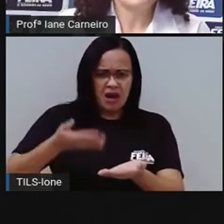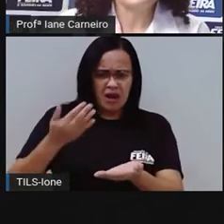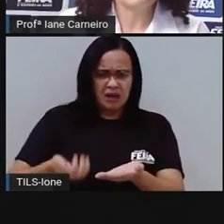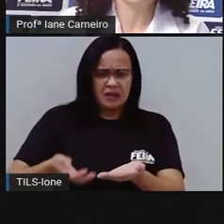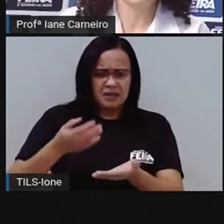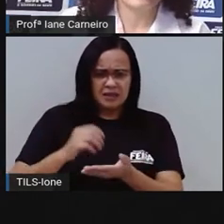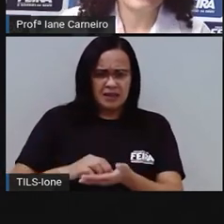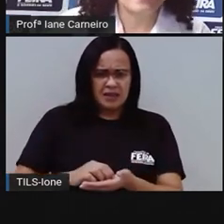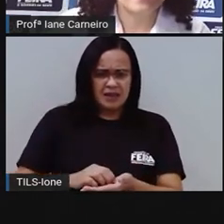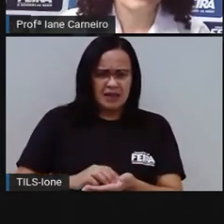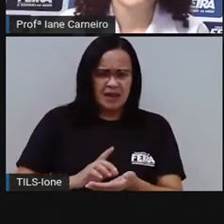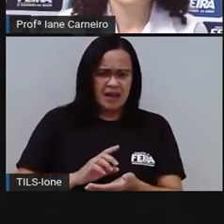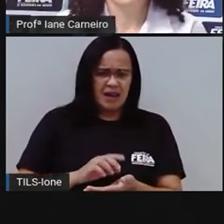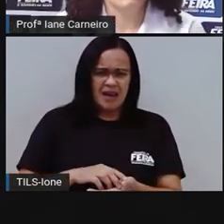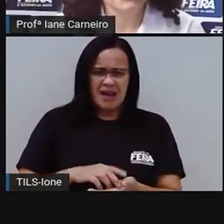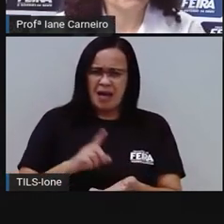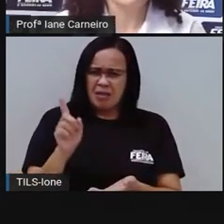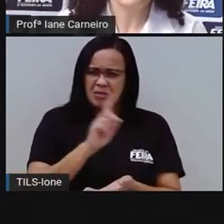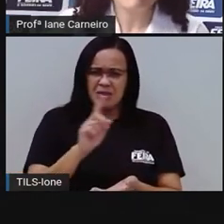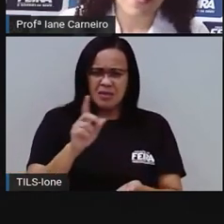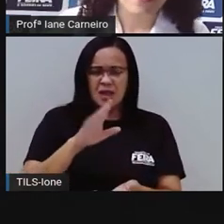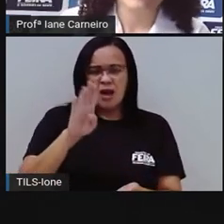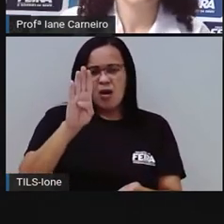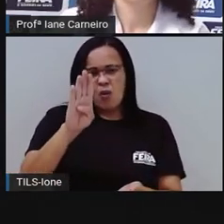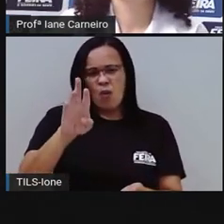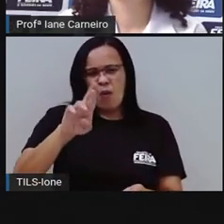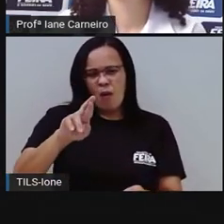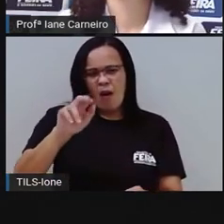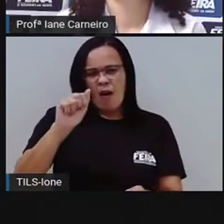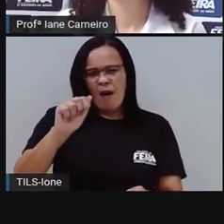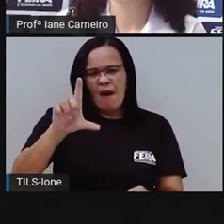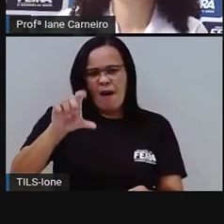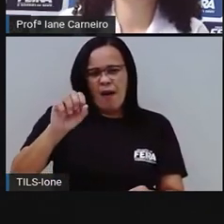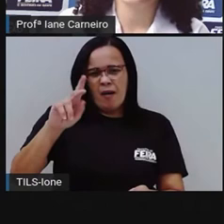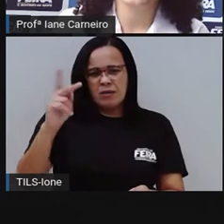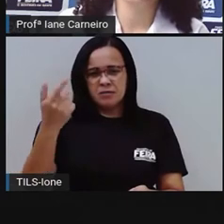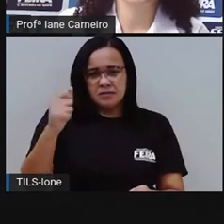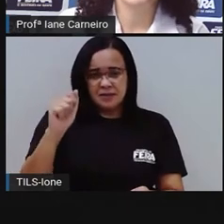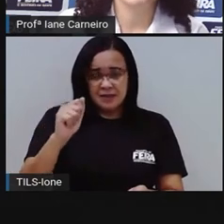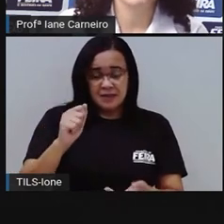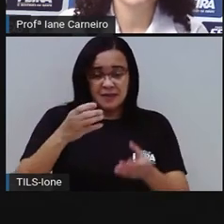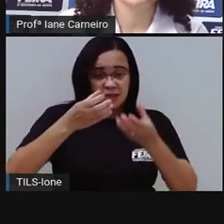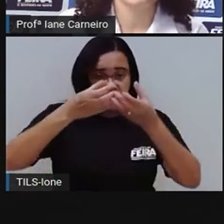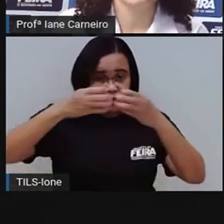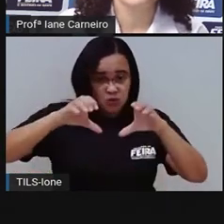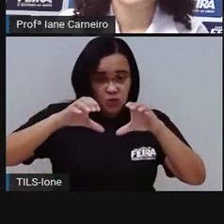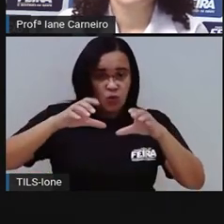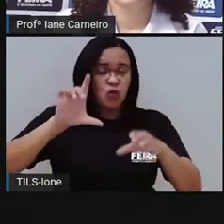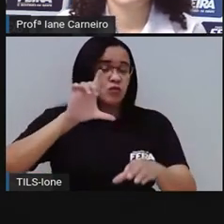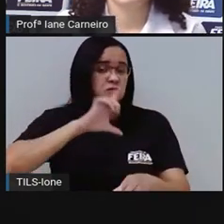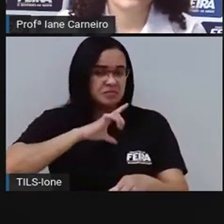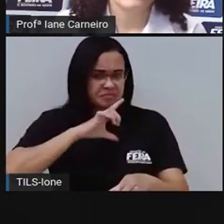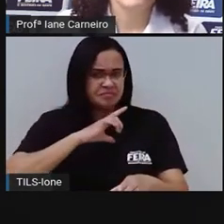gralha não bralha. Põe ovo na palha. Qual é o bichinho que põe ovo?